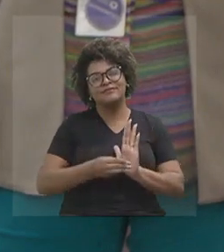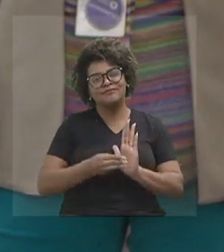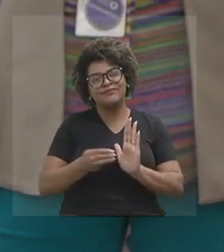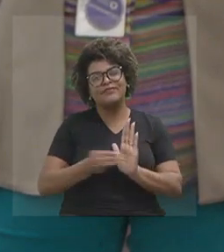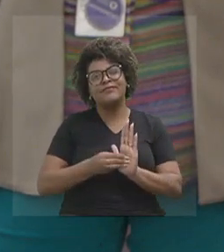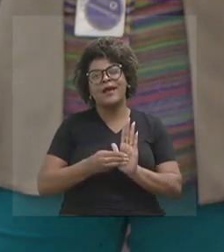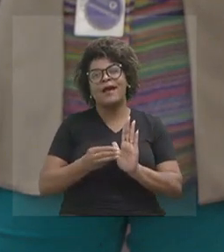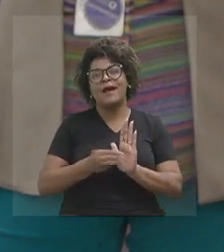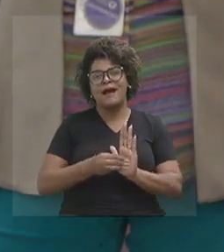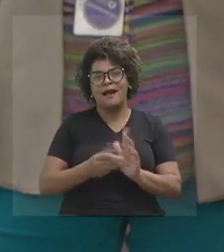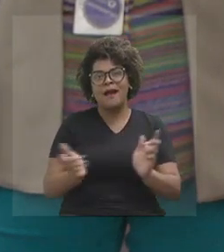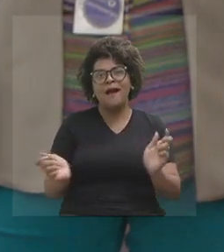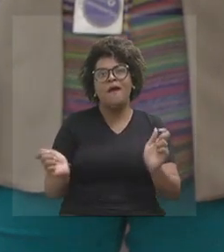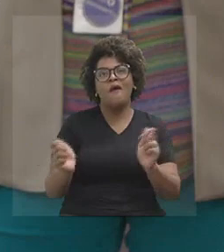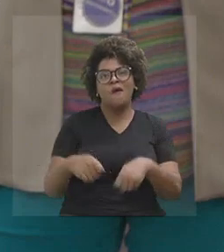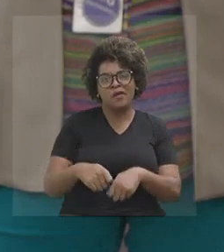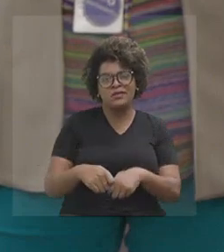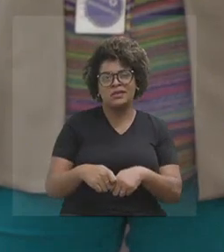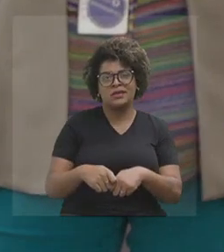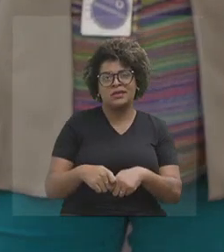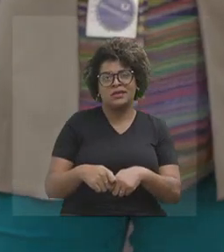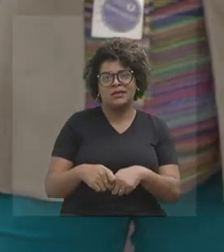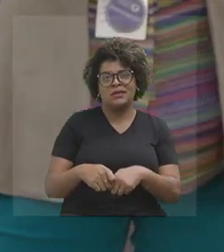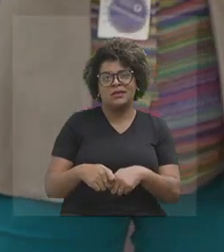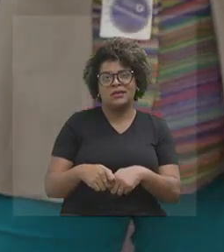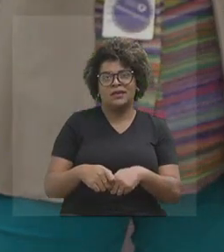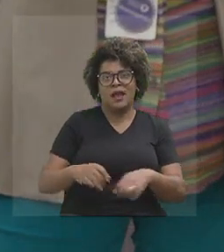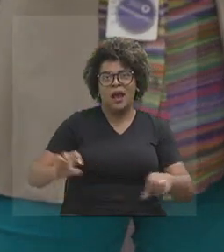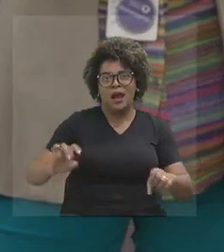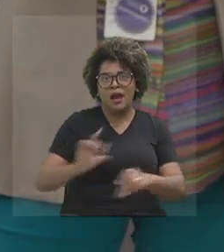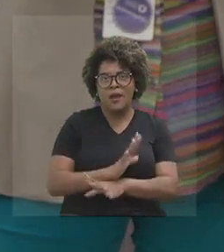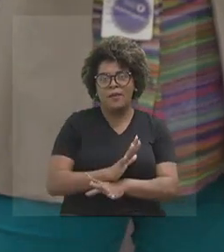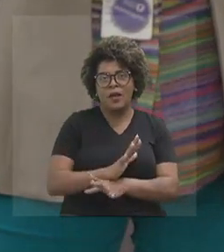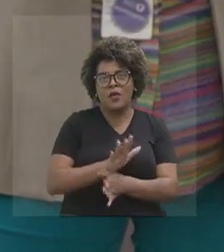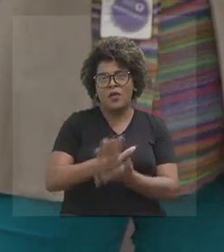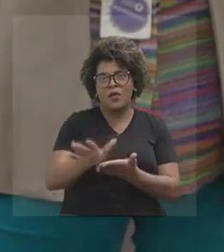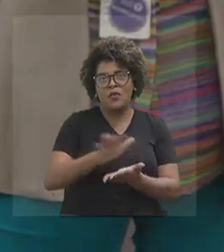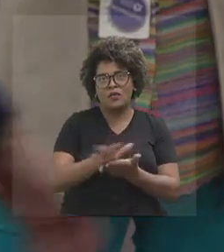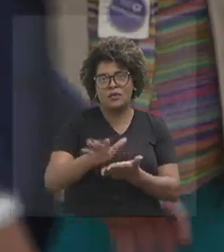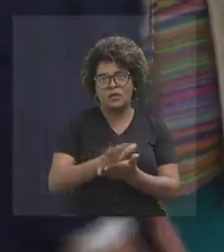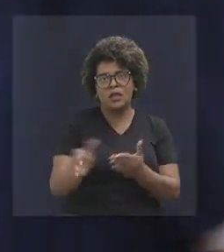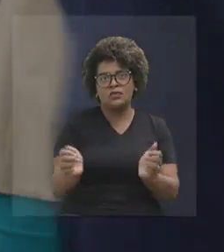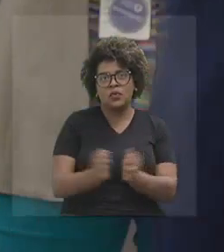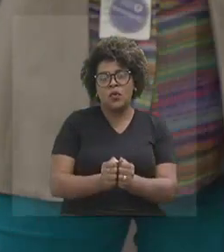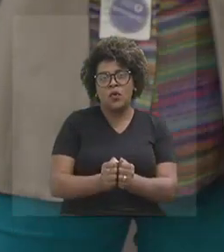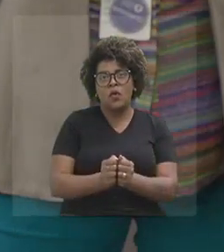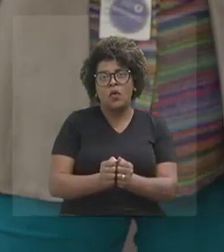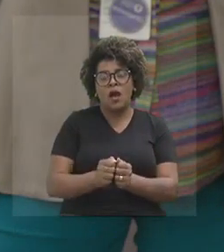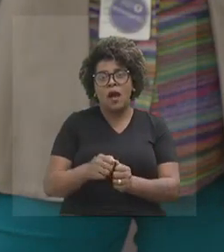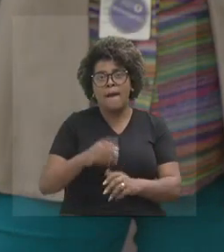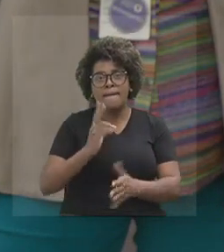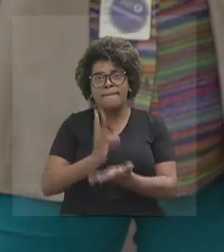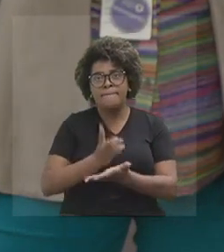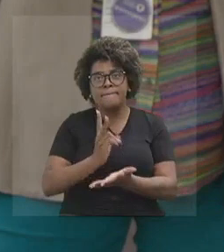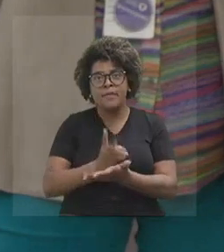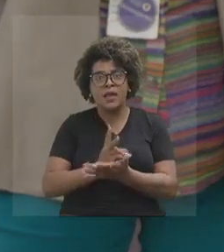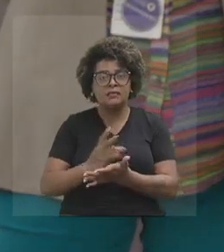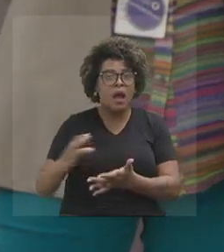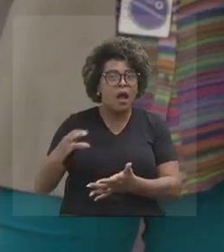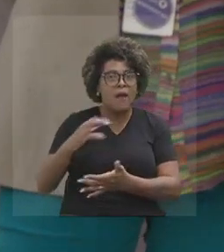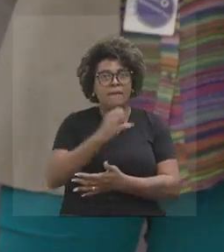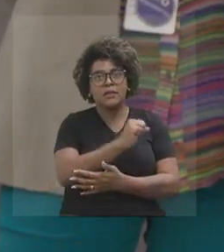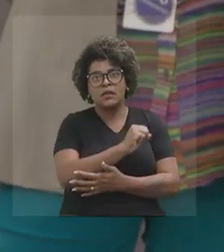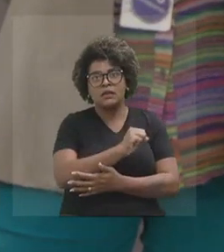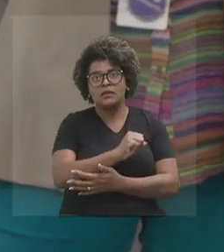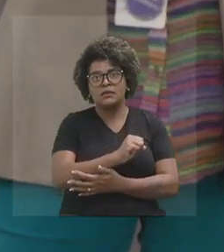de a gente conseguir liquidar as despesas com a mesma velocidade que a gente empenha. Então, hoje, gente tem liquidados